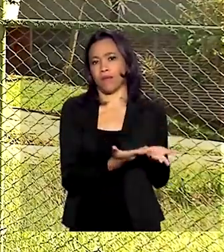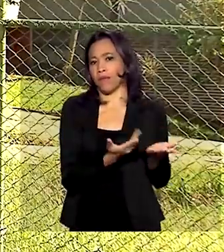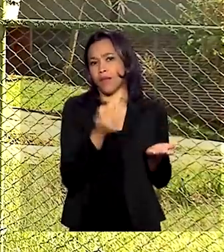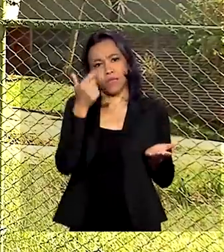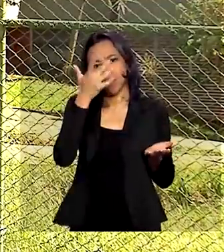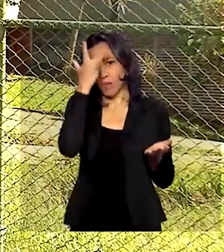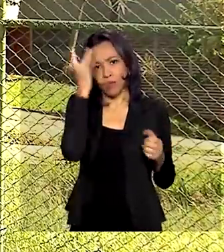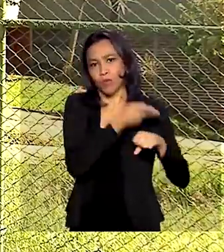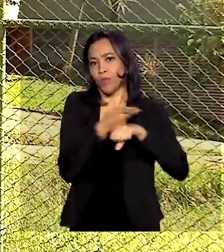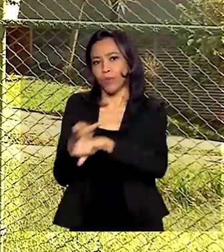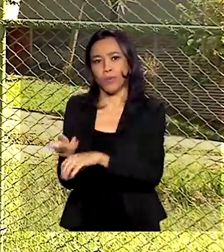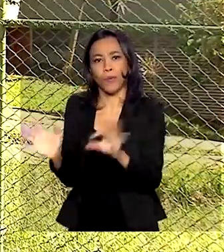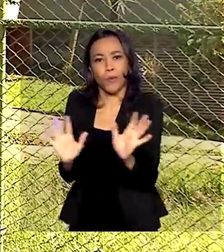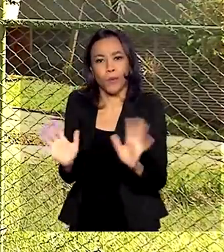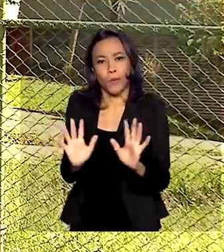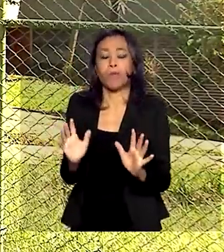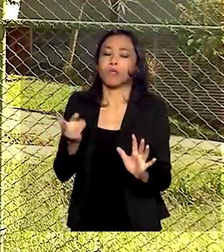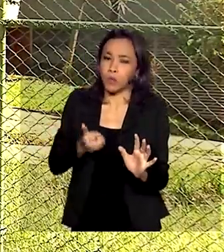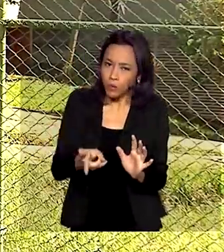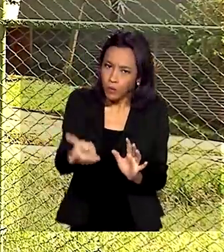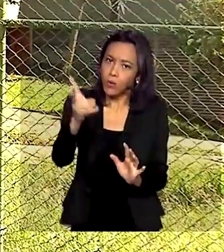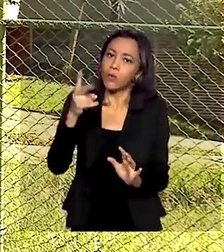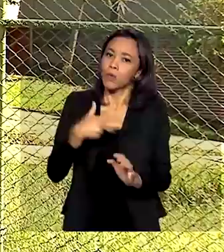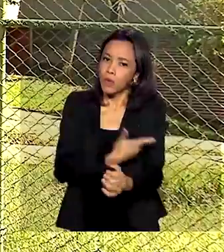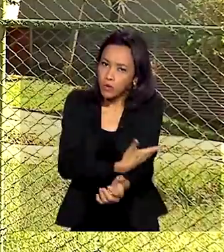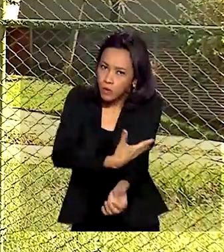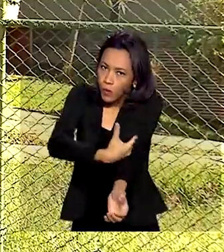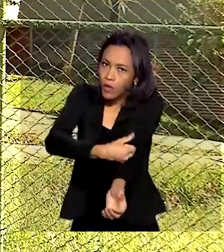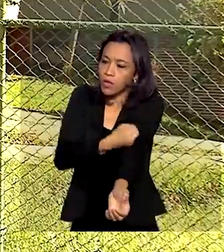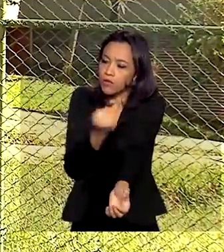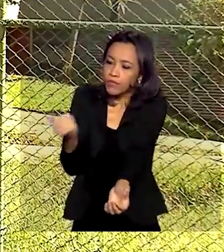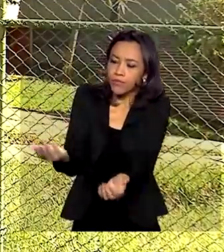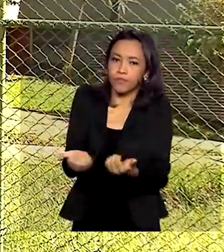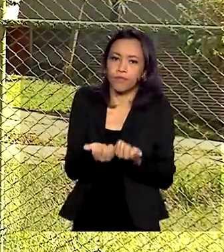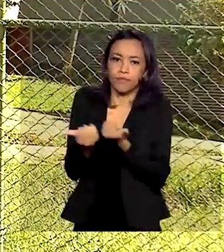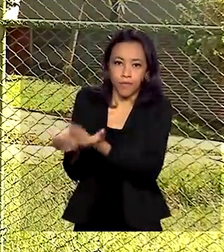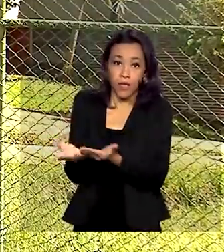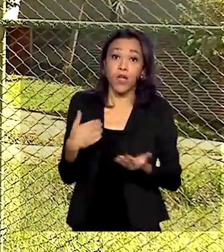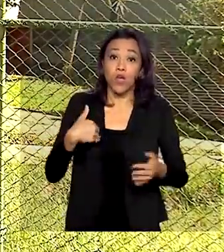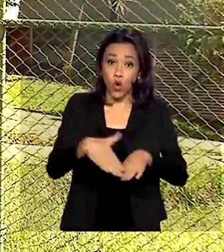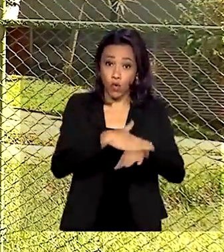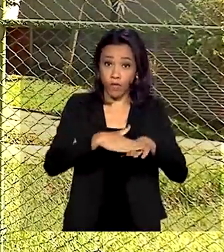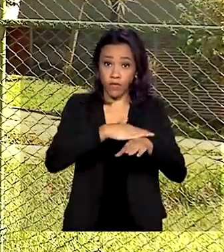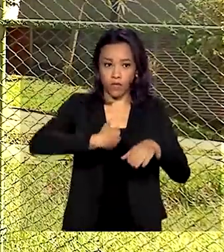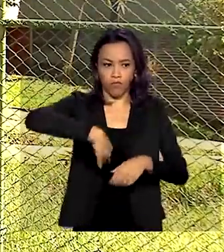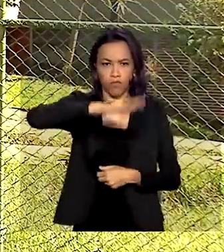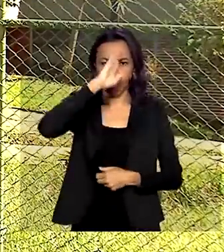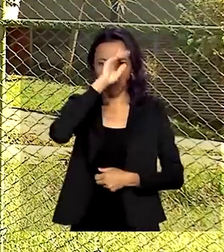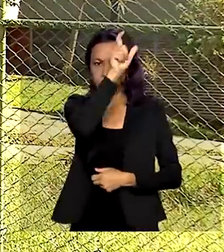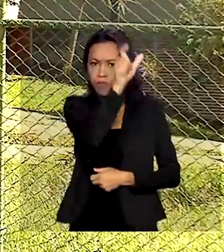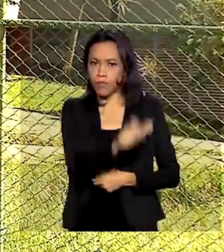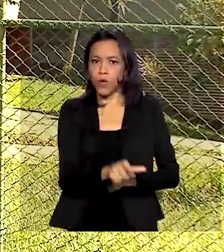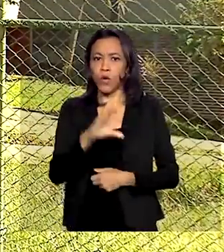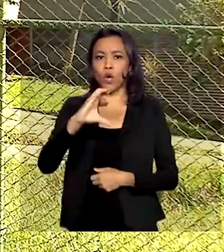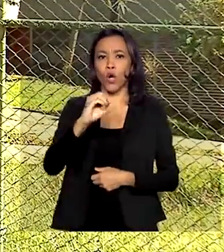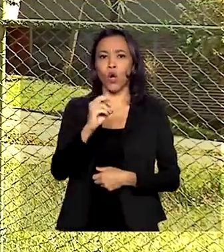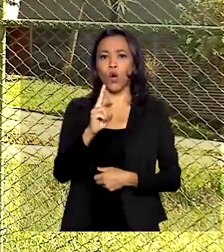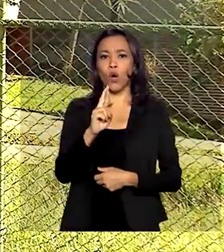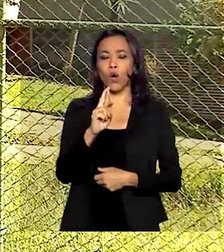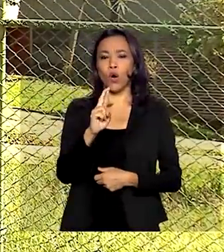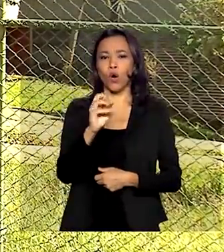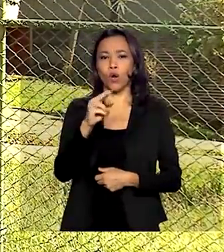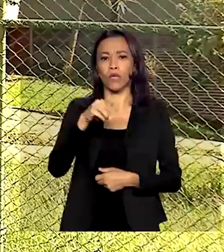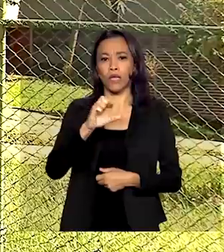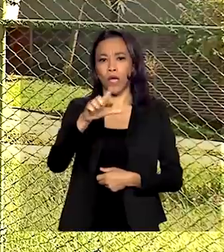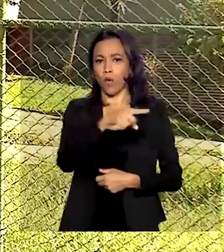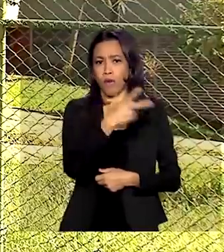sangue não para. Eu conversei mais cedo com o Tenente Coronel Boaventura, que me explicou que a partir de agora, toda